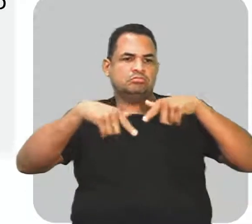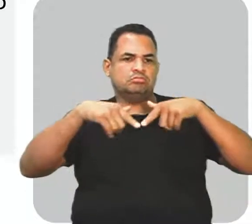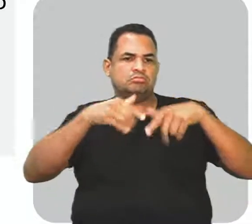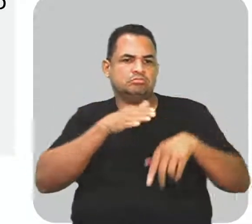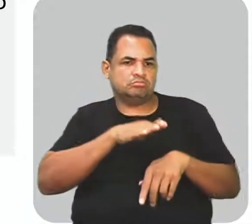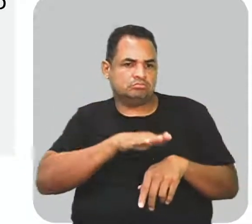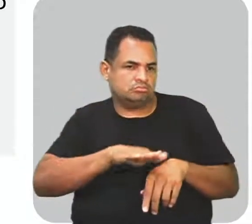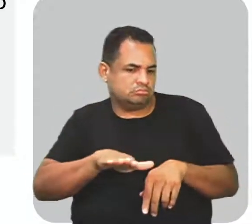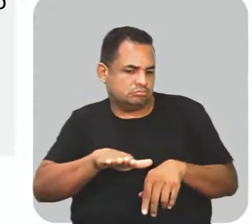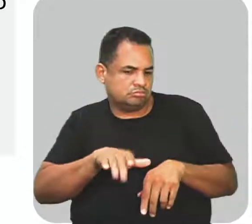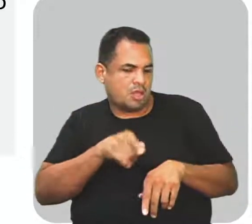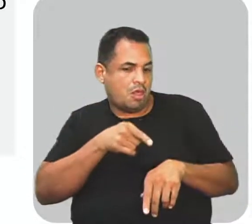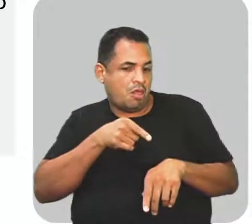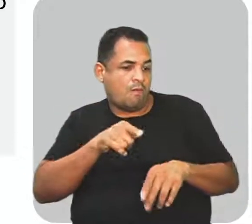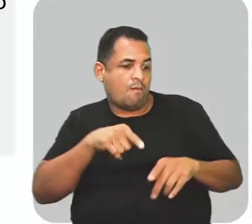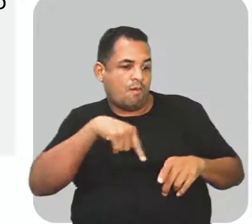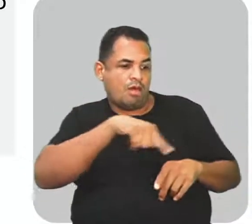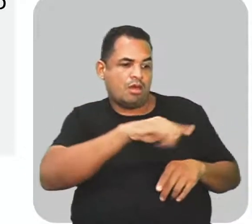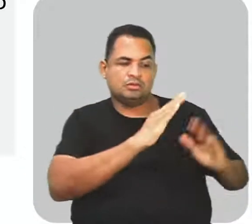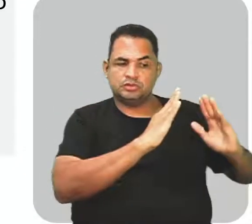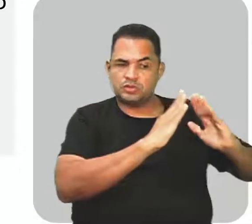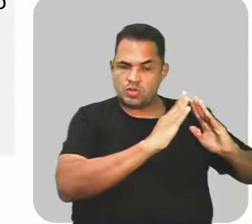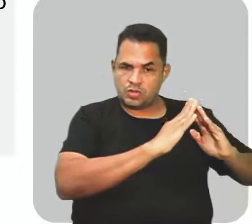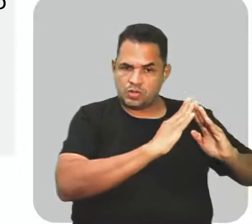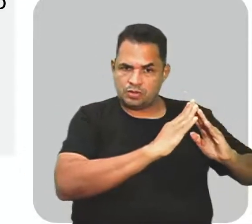As crianças para a escola.